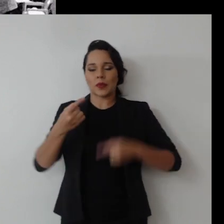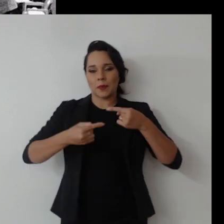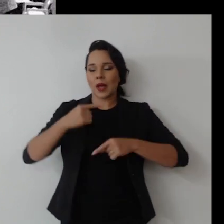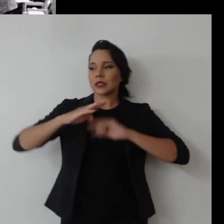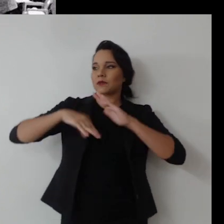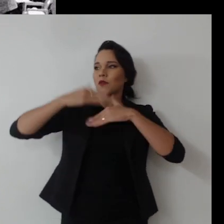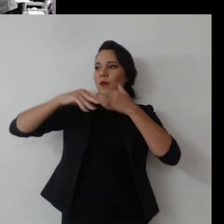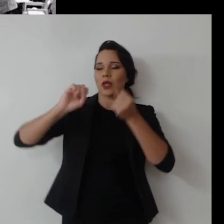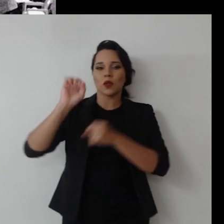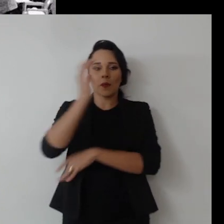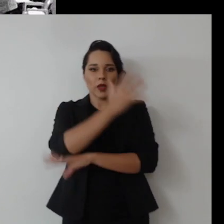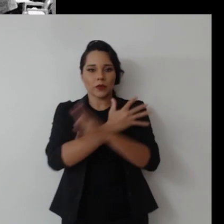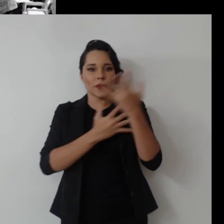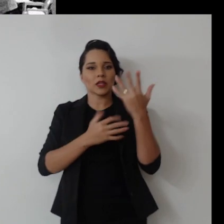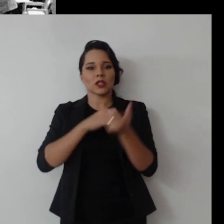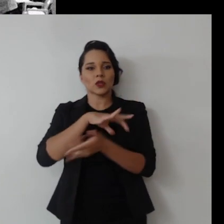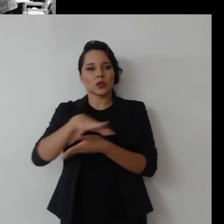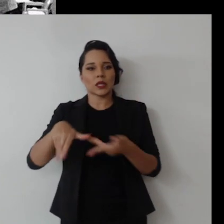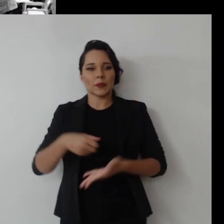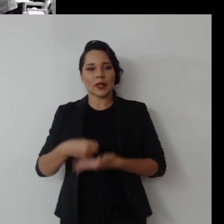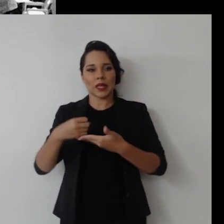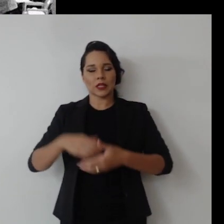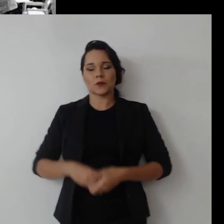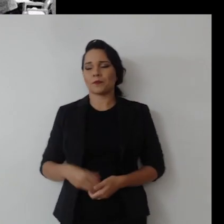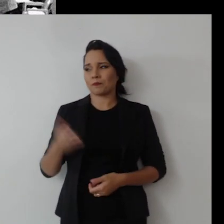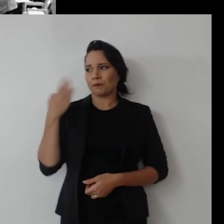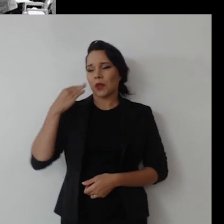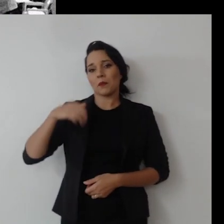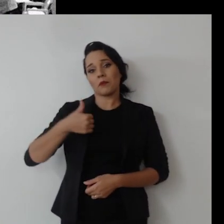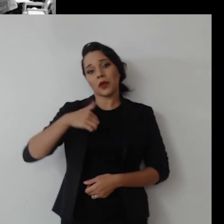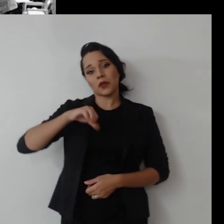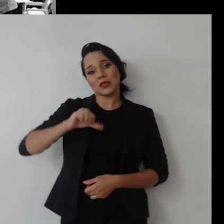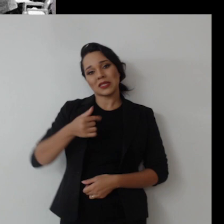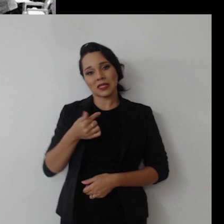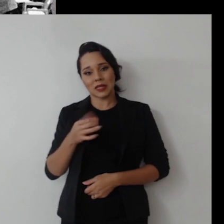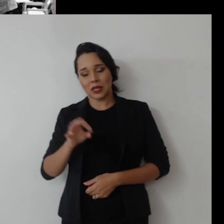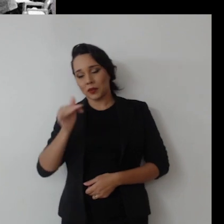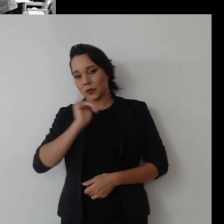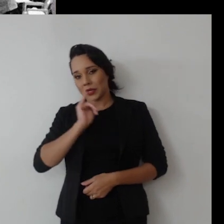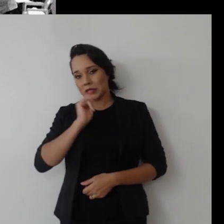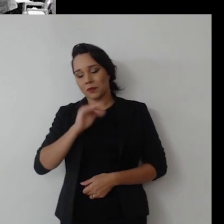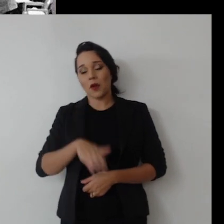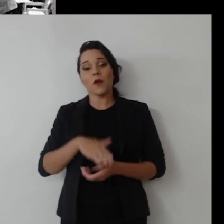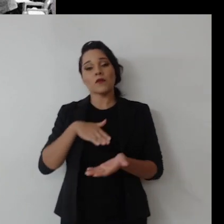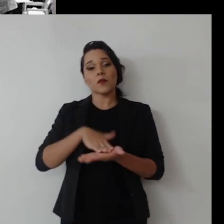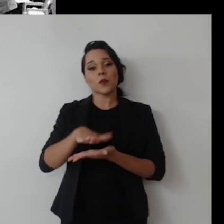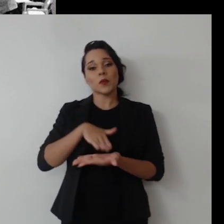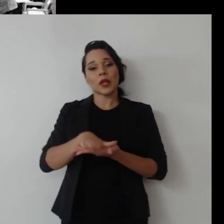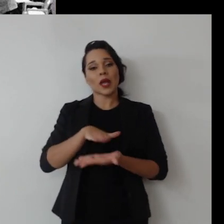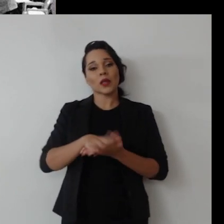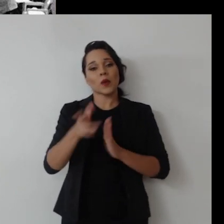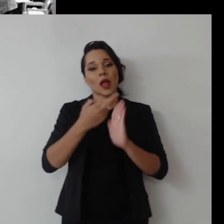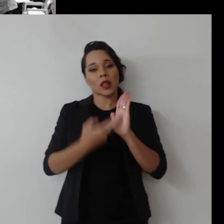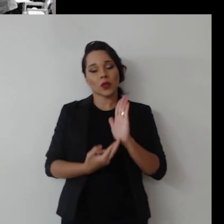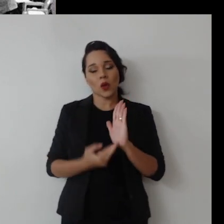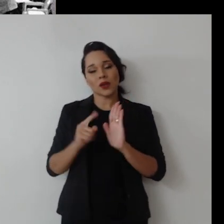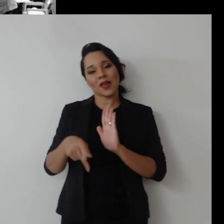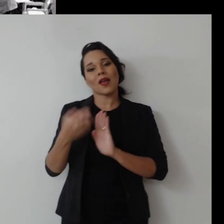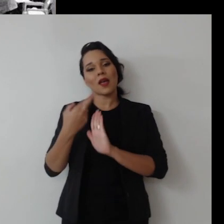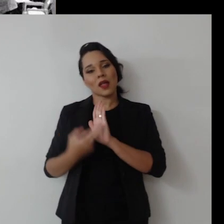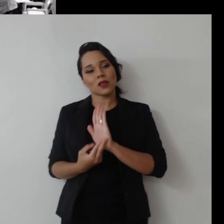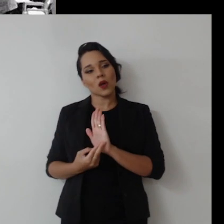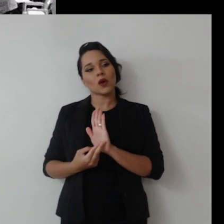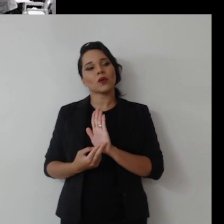desenvolvimento e meio ambiente, da sustentabilidade. na década de 70, por exemplo, foi publicado um relatório chamado